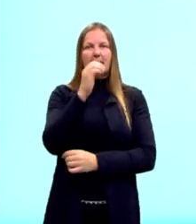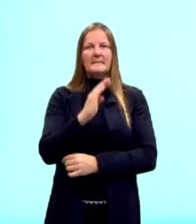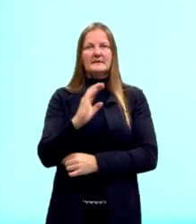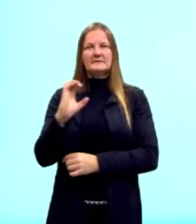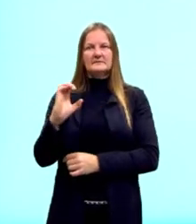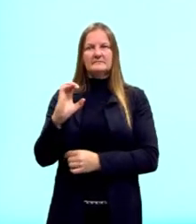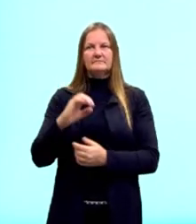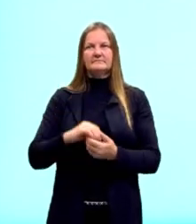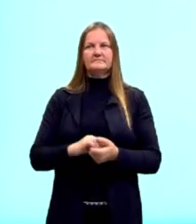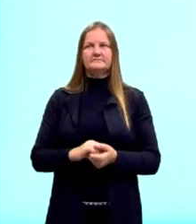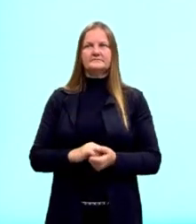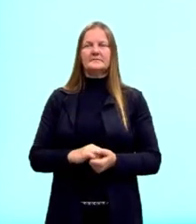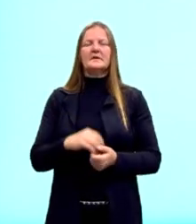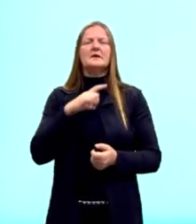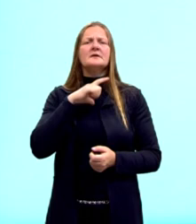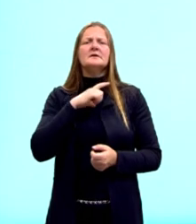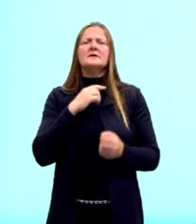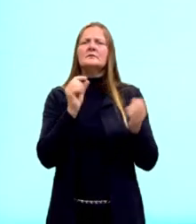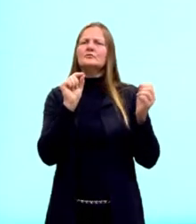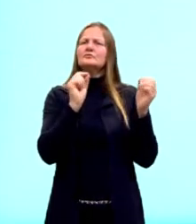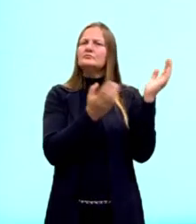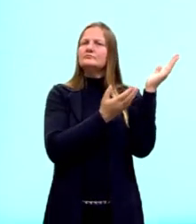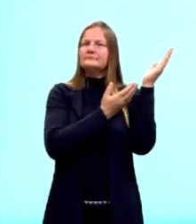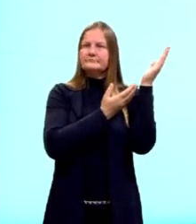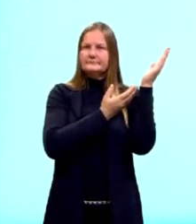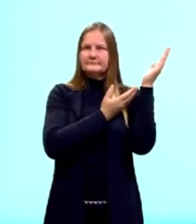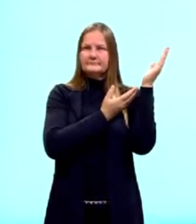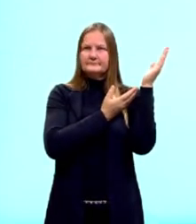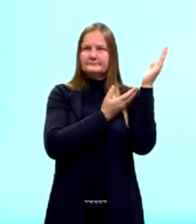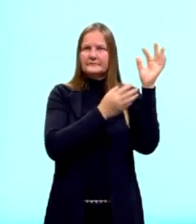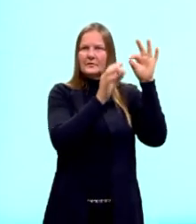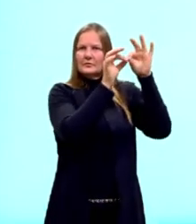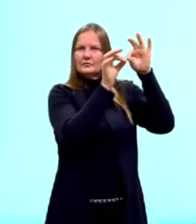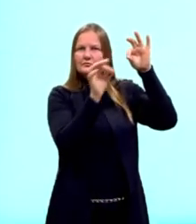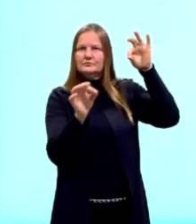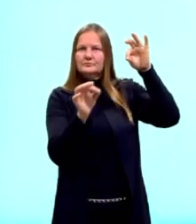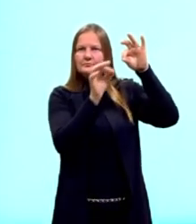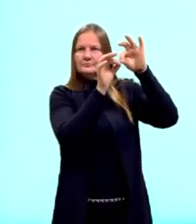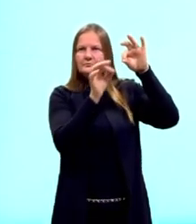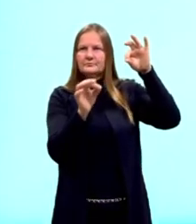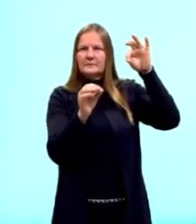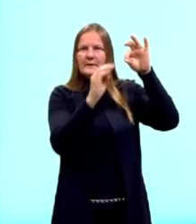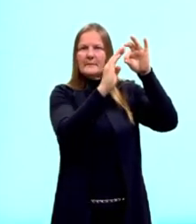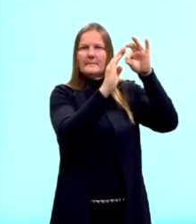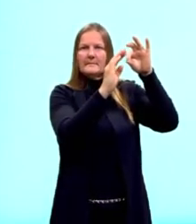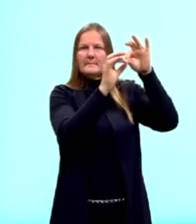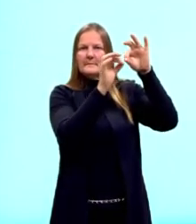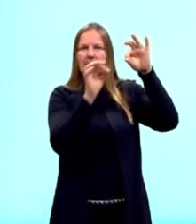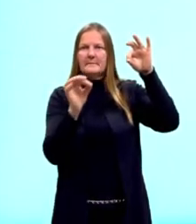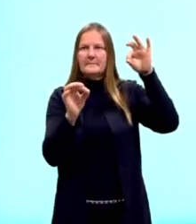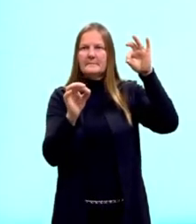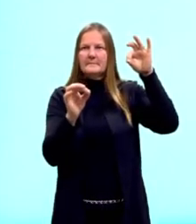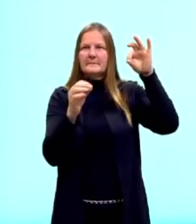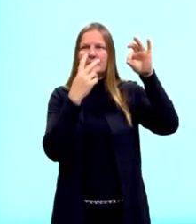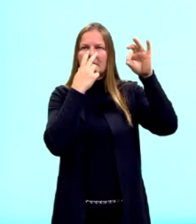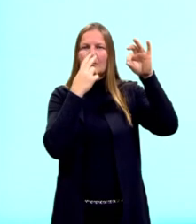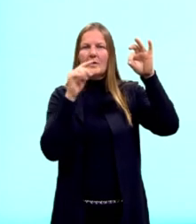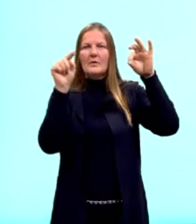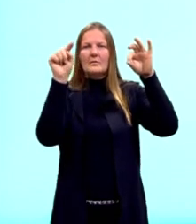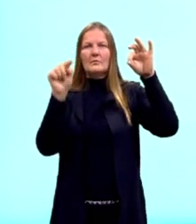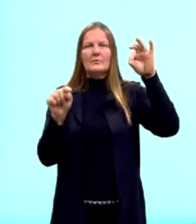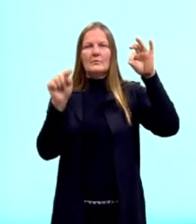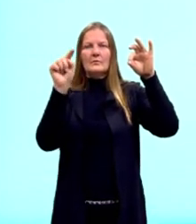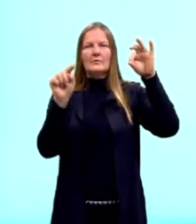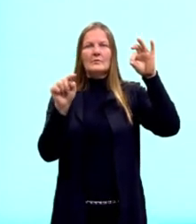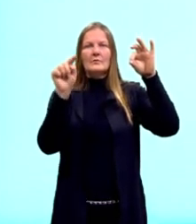C. Aqui, nós temos que o comprimento aqui de B seria exatamente a largura da nossa